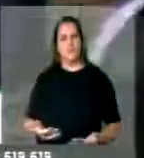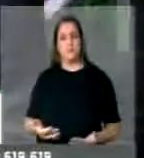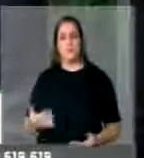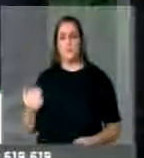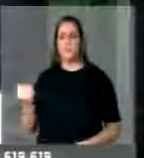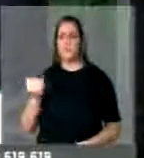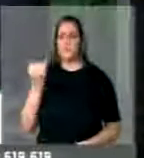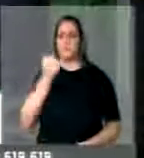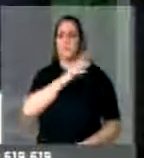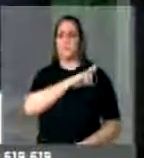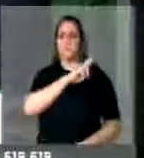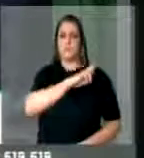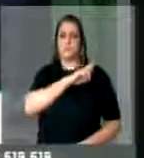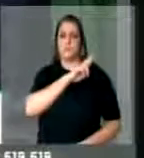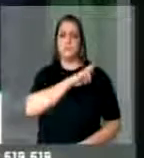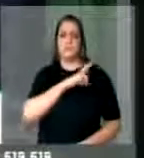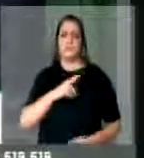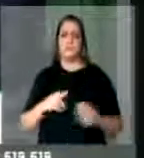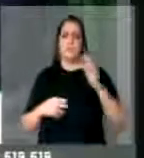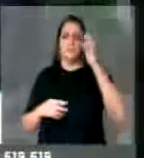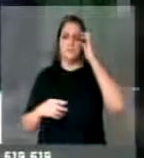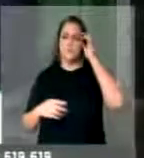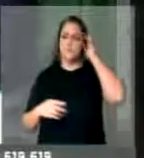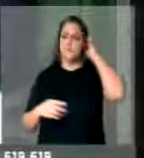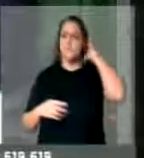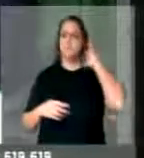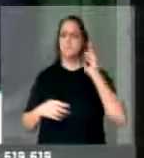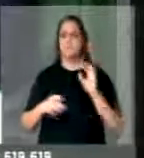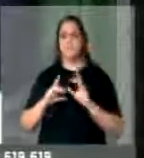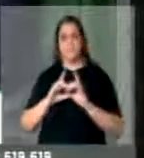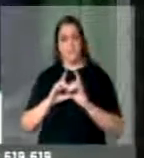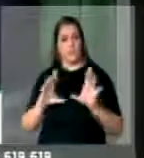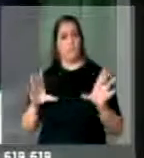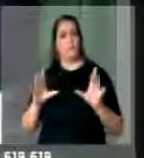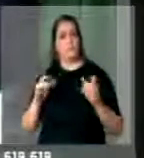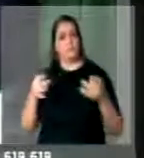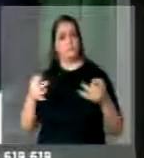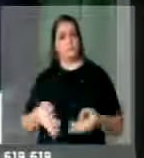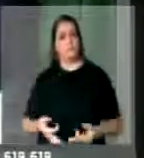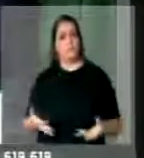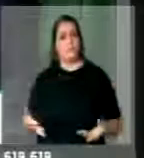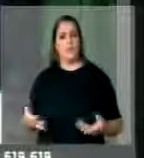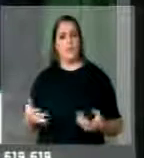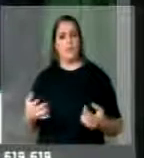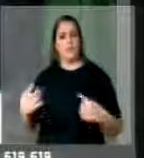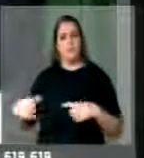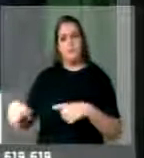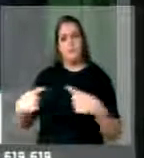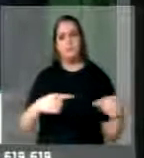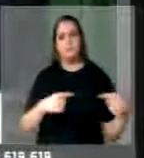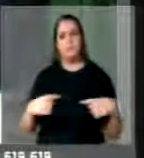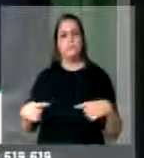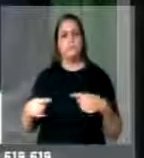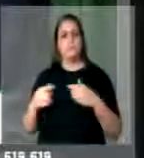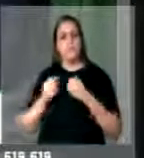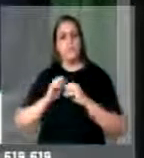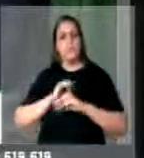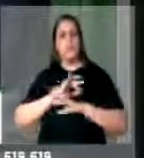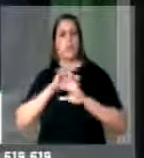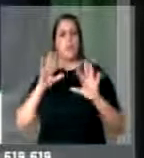responsabilidade, fruto de um grande entendimento democrático e um entendimento transparente.